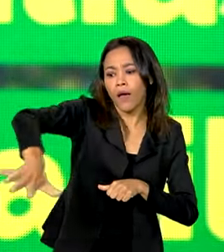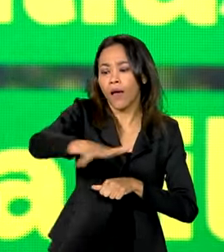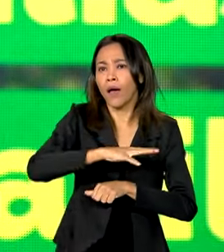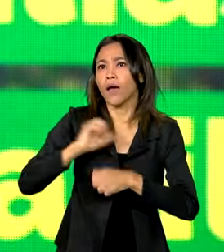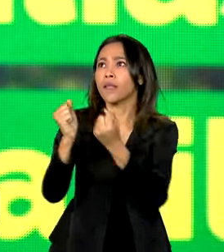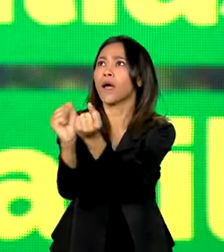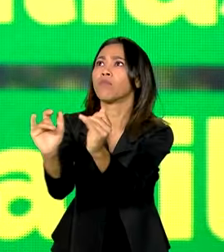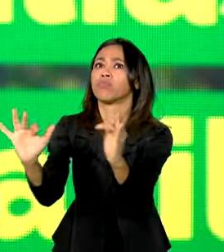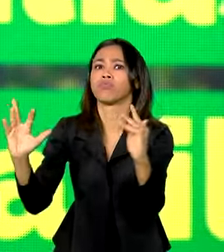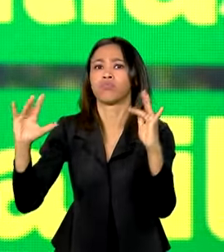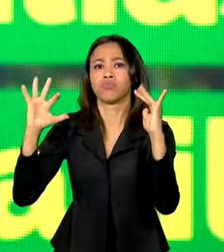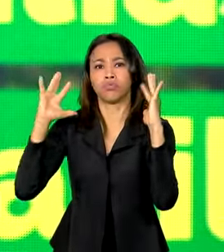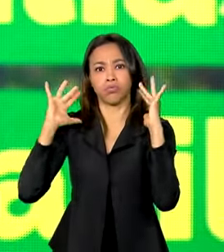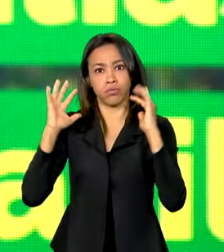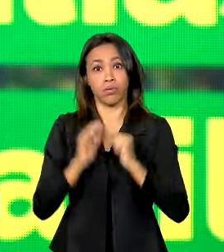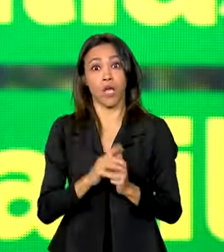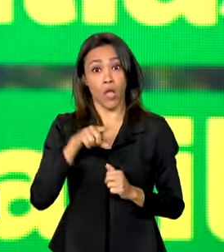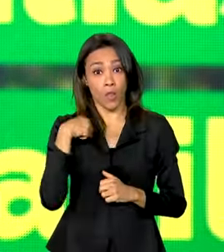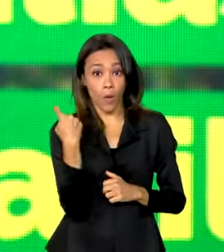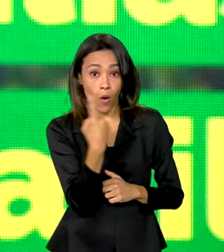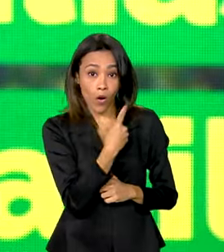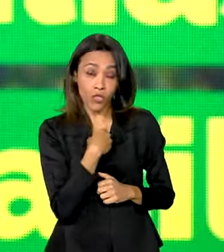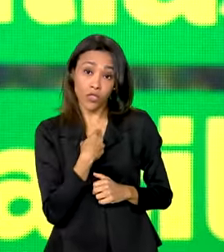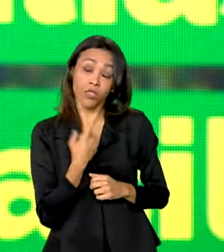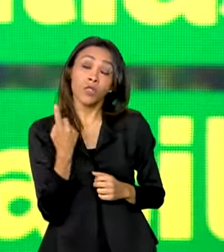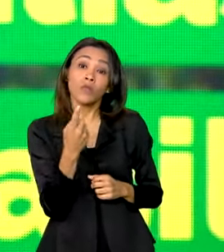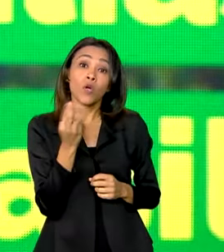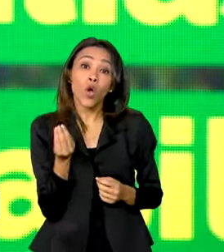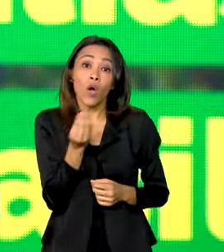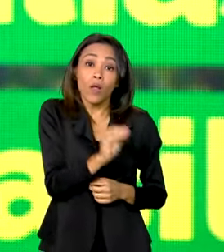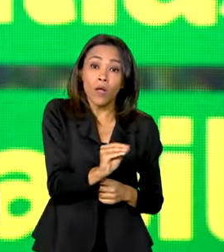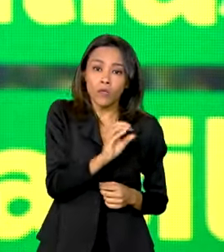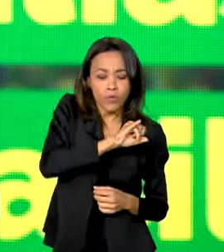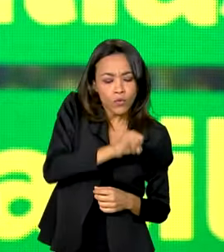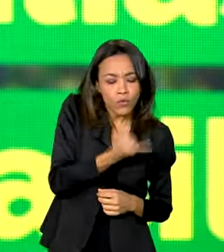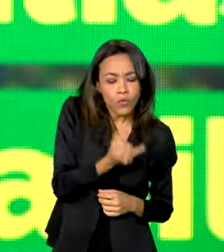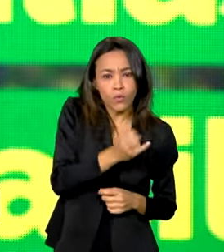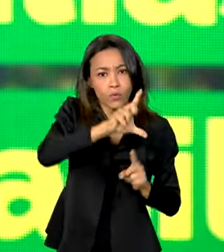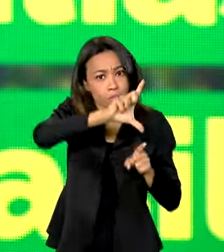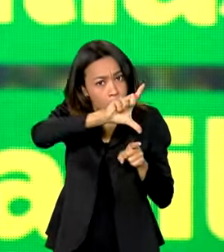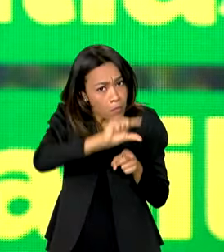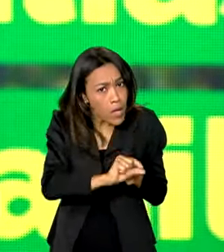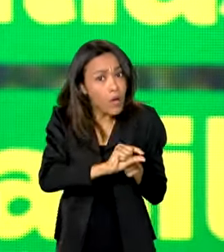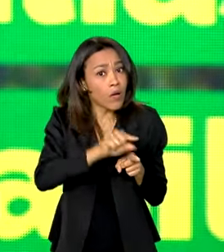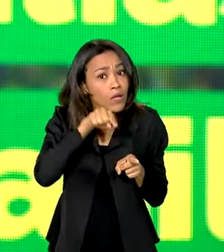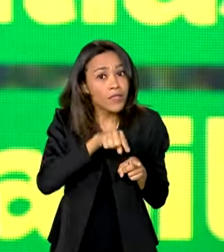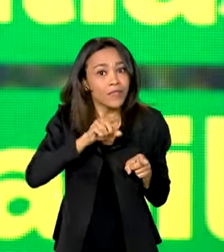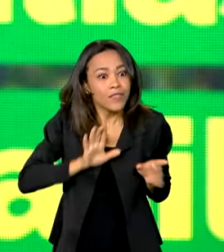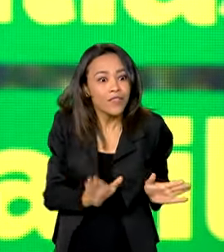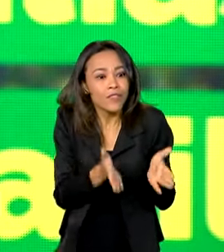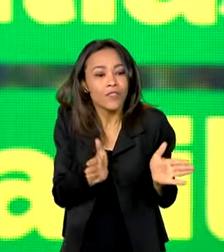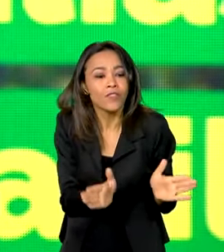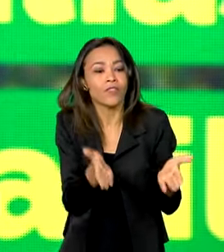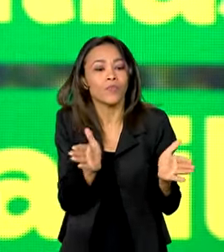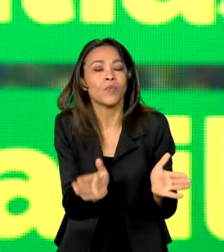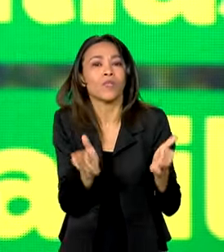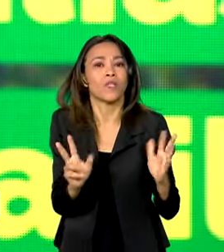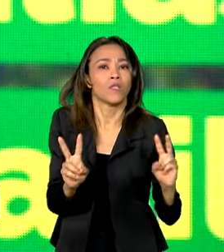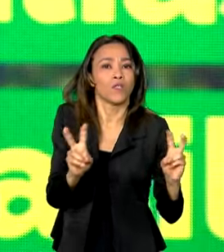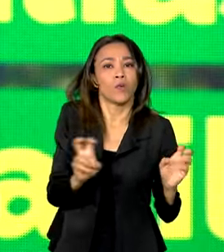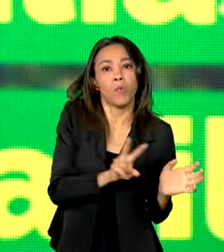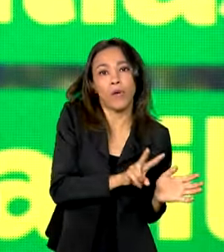dada a isso. Nós estamos introduzindo taxas de juros menores, maior estímulo à transição